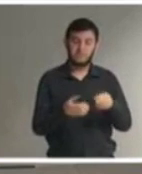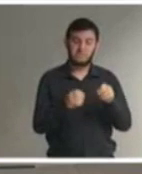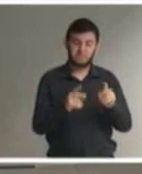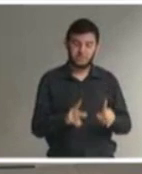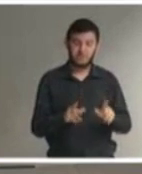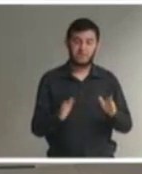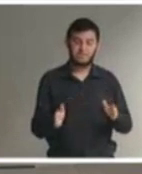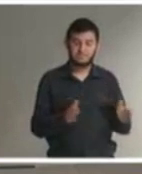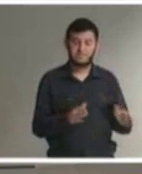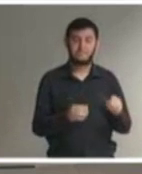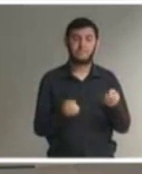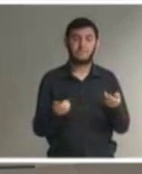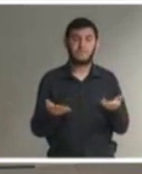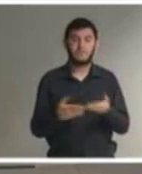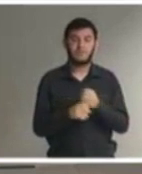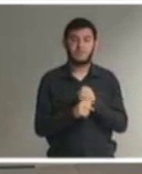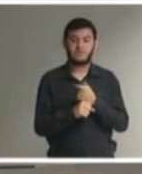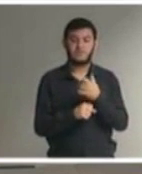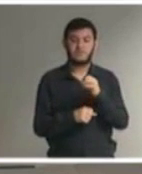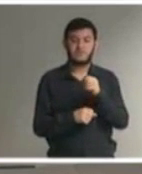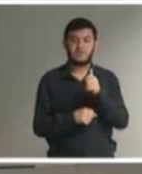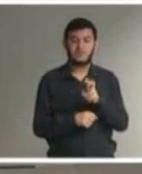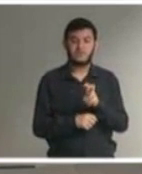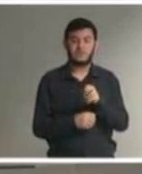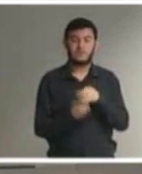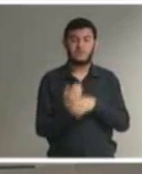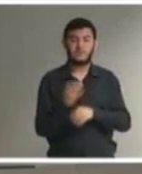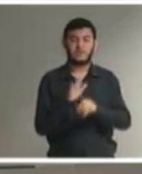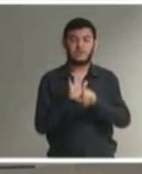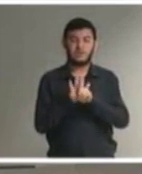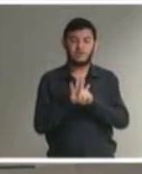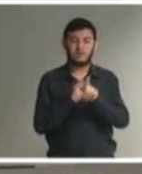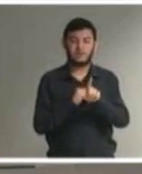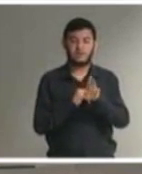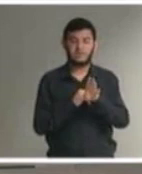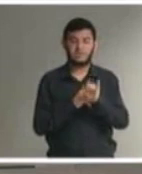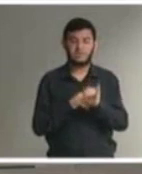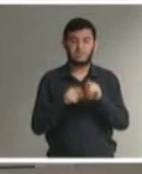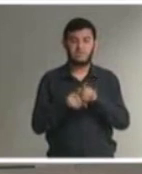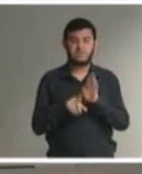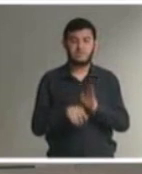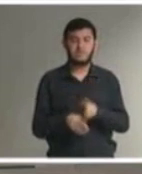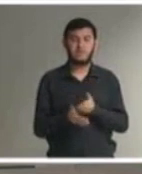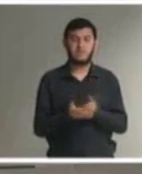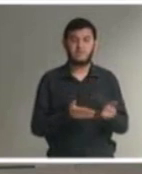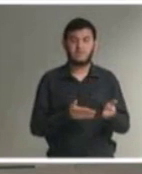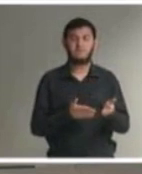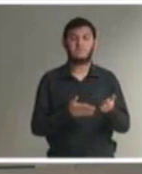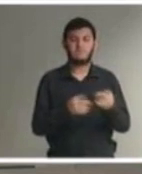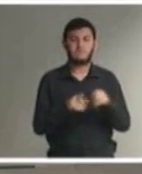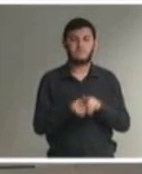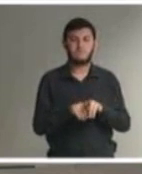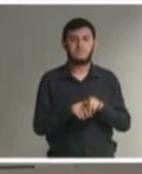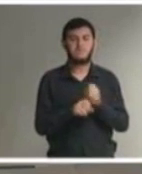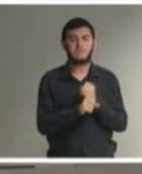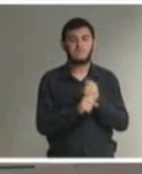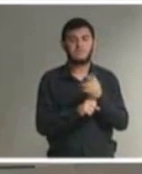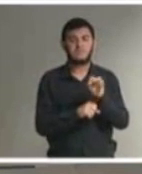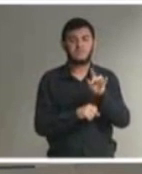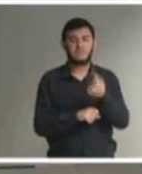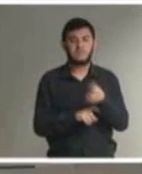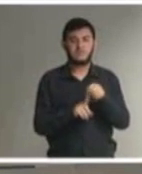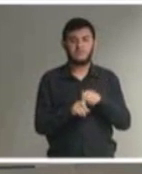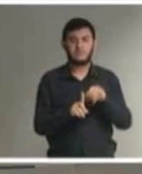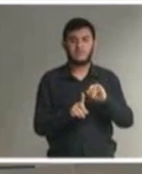publicada a lei brasileira de inclusão da pessoa com deficiência que entrou em vigor em janeiro deste ano que tem o propósito de